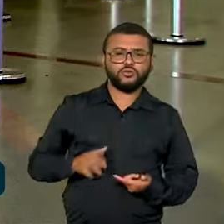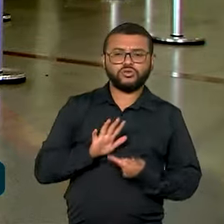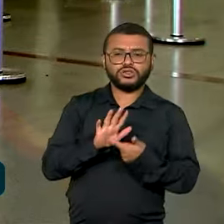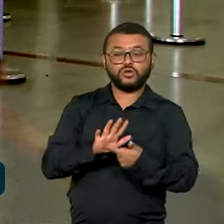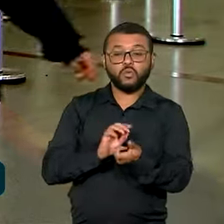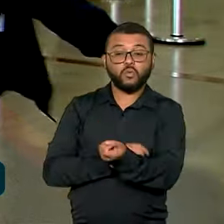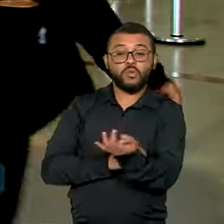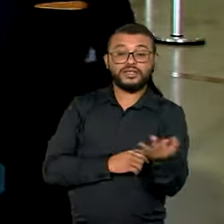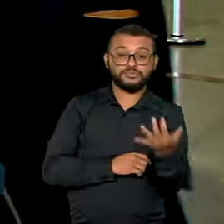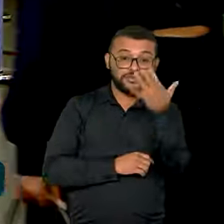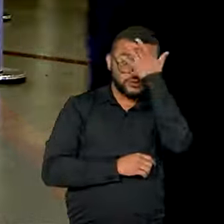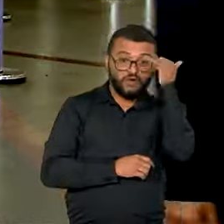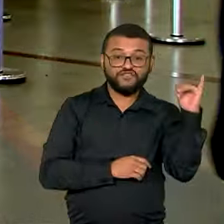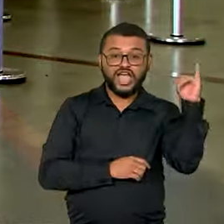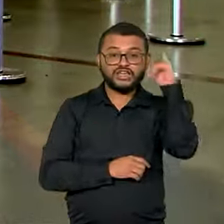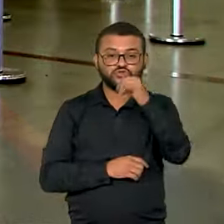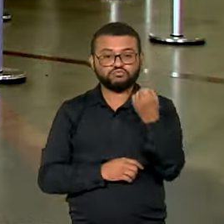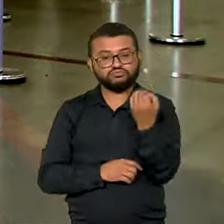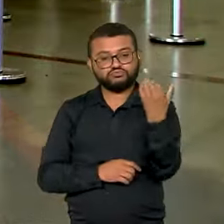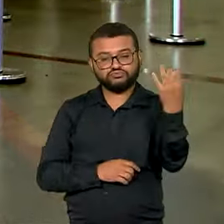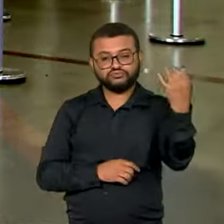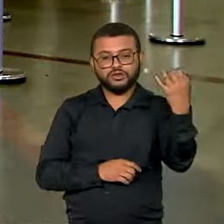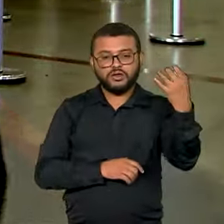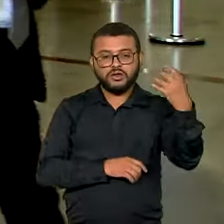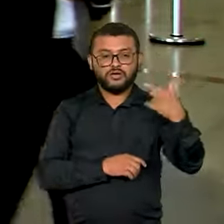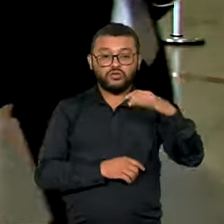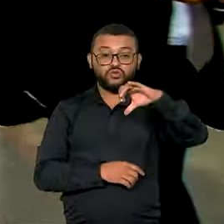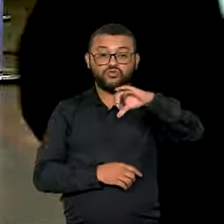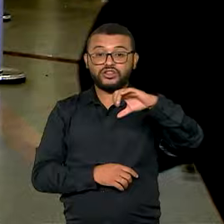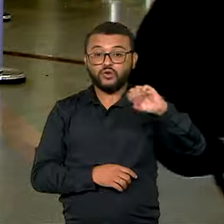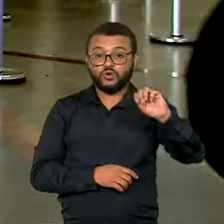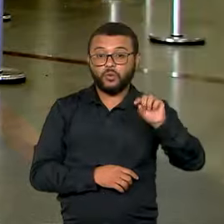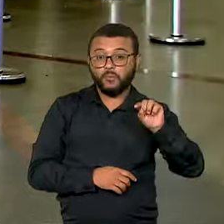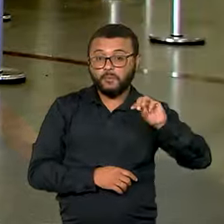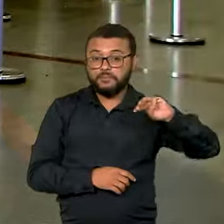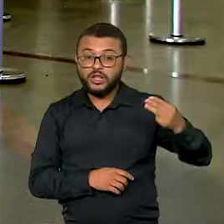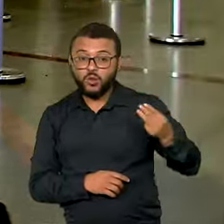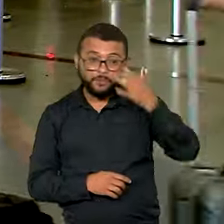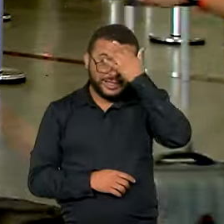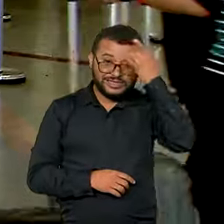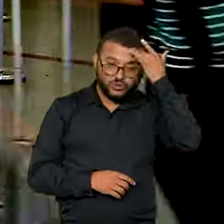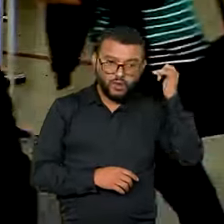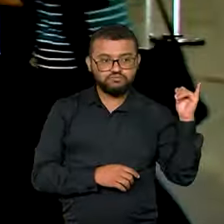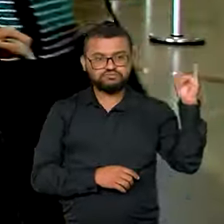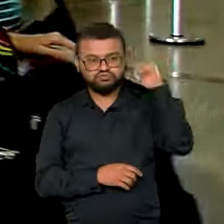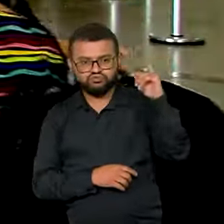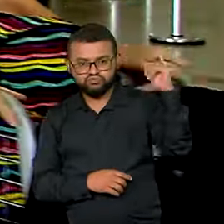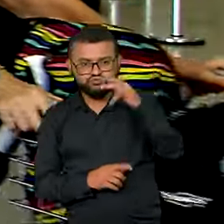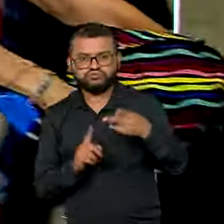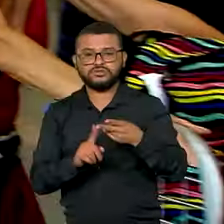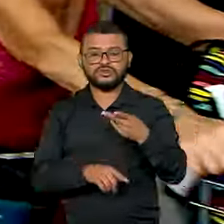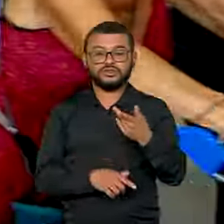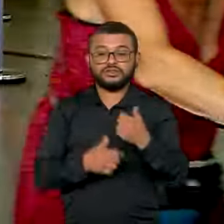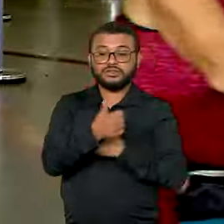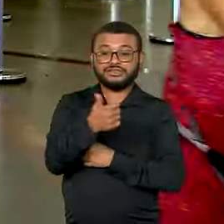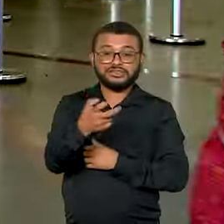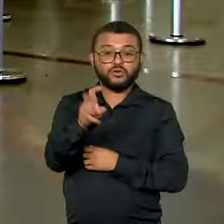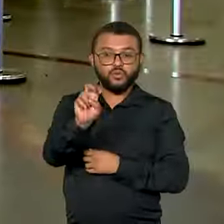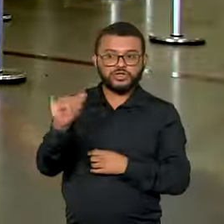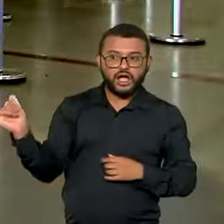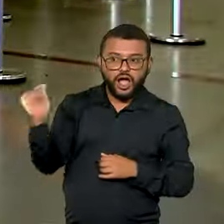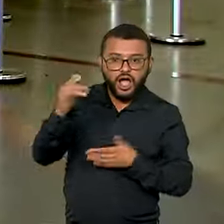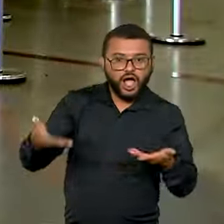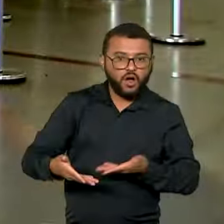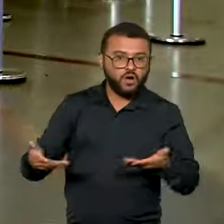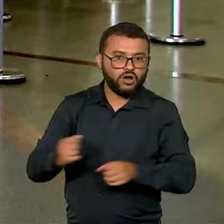pessoas que viajaram pelo país aumentou de 98 milhões de passageiros no ano passado para 115 milhões